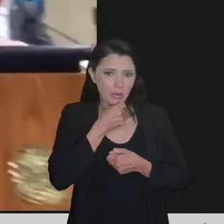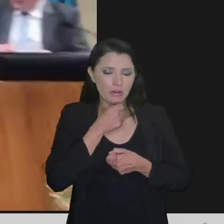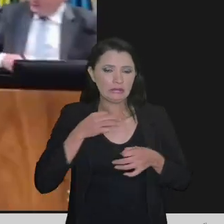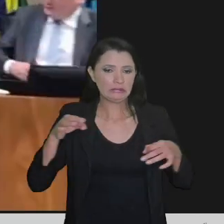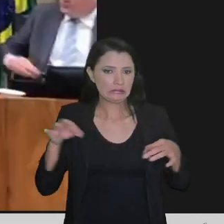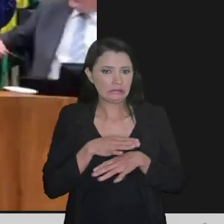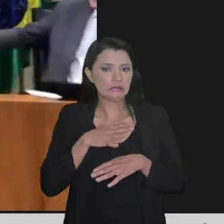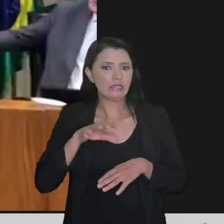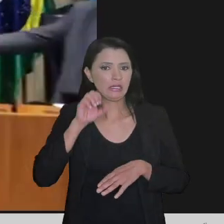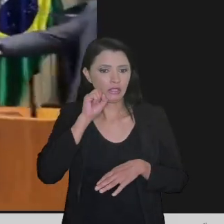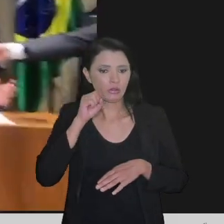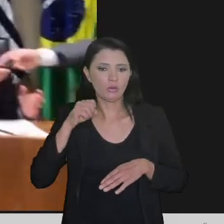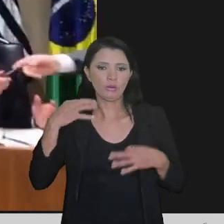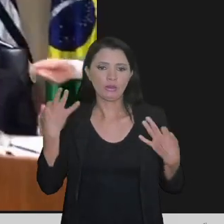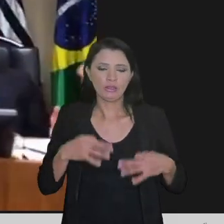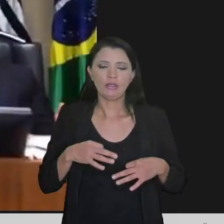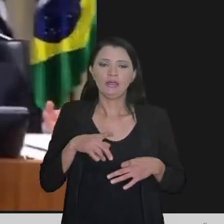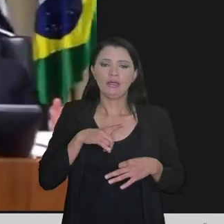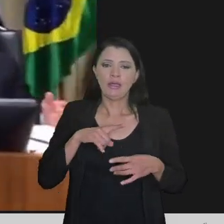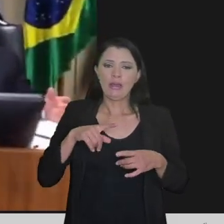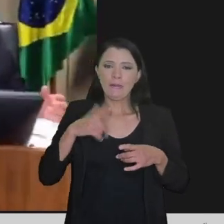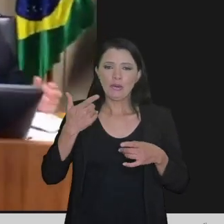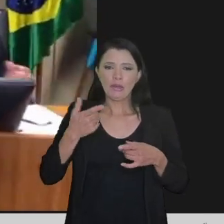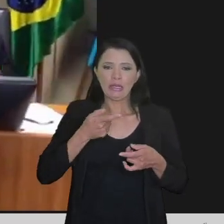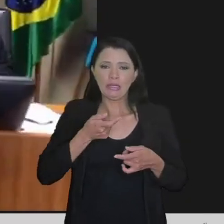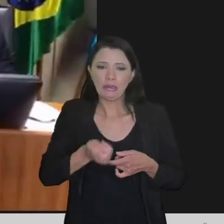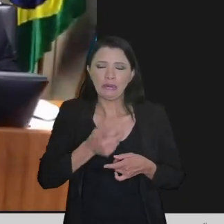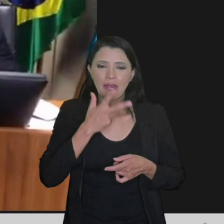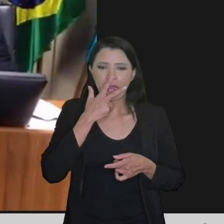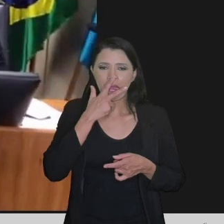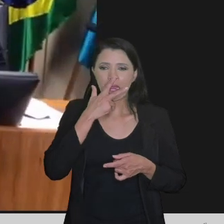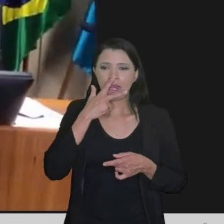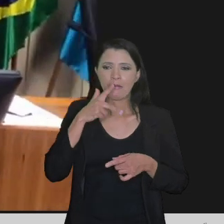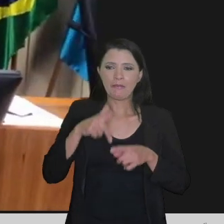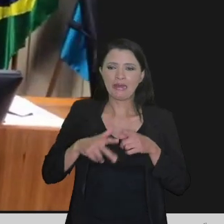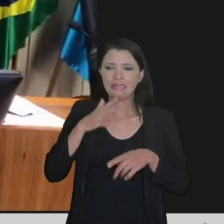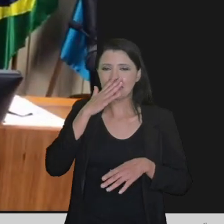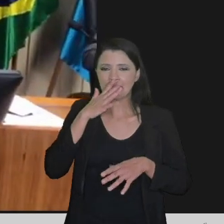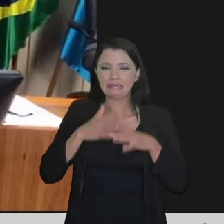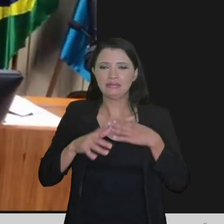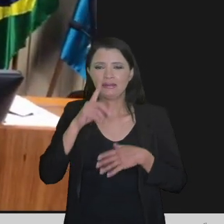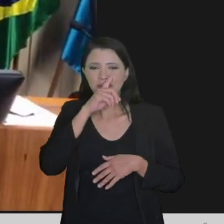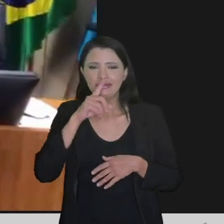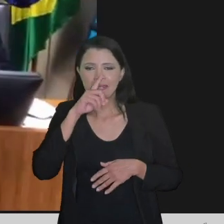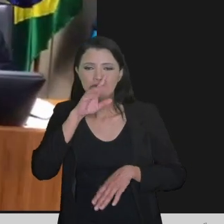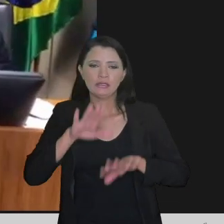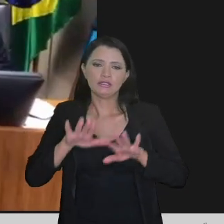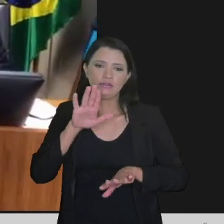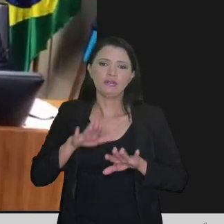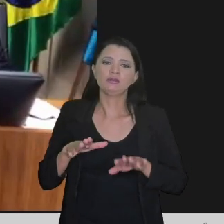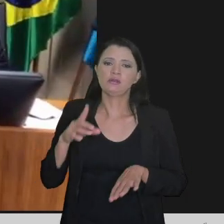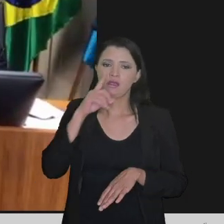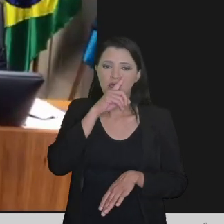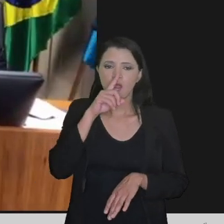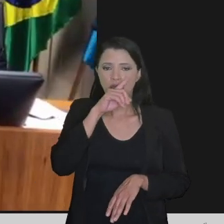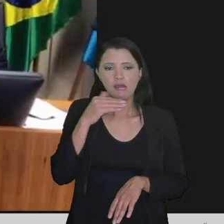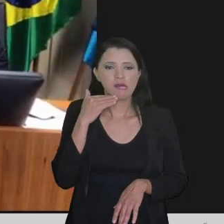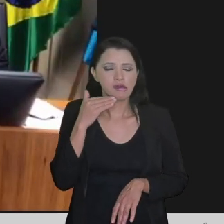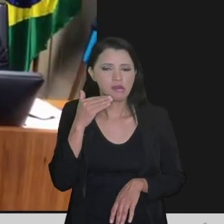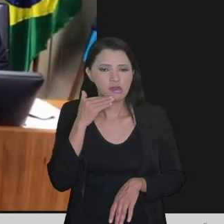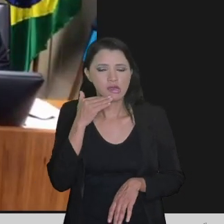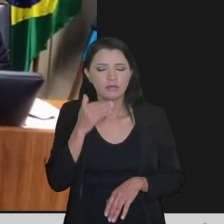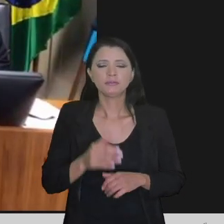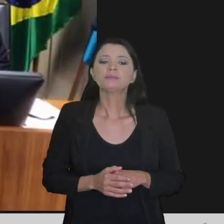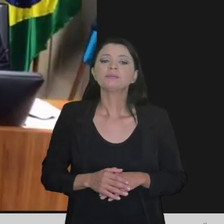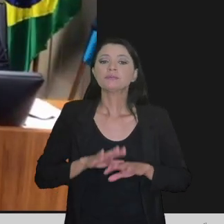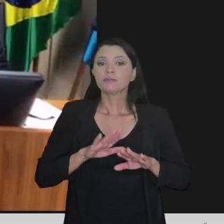Esperemos que ele funcione adequadamente agora, porque esse controle nos dá umas surpresas de vez em